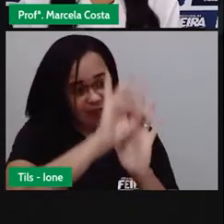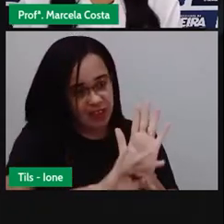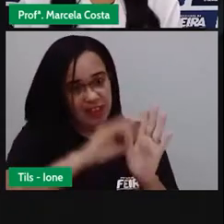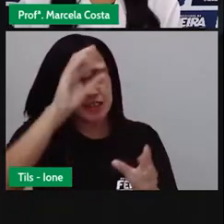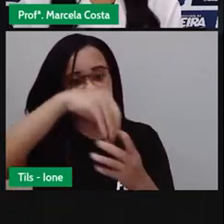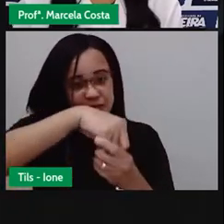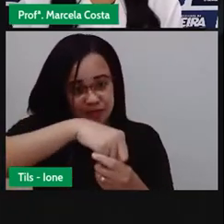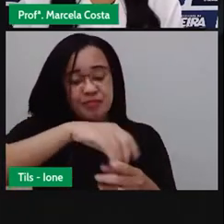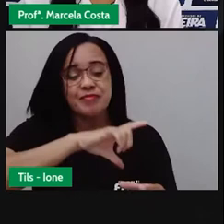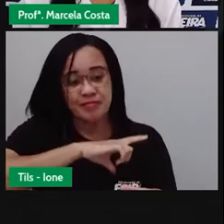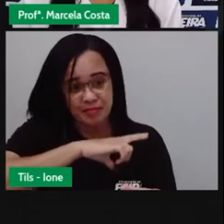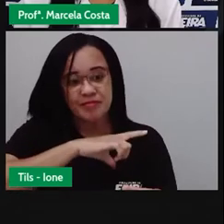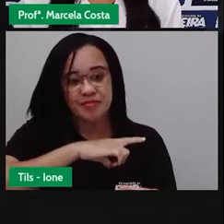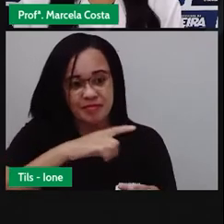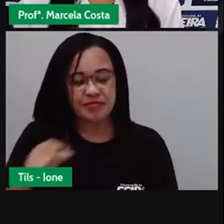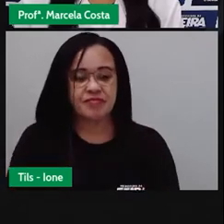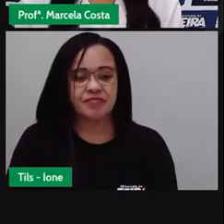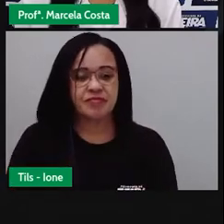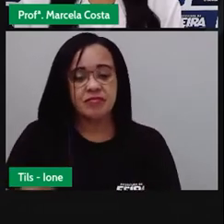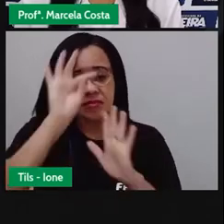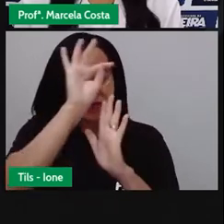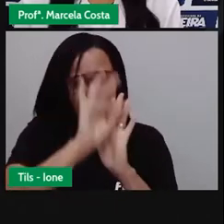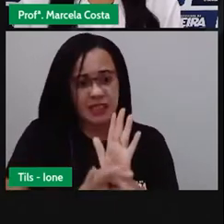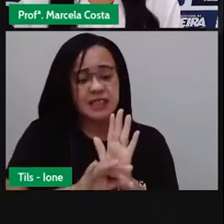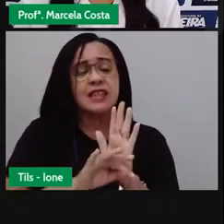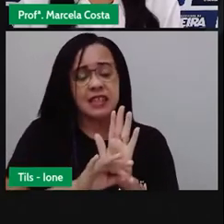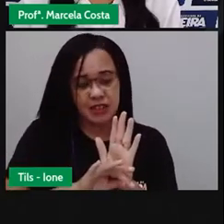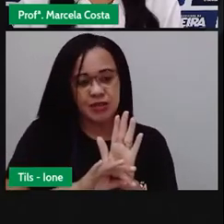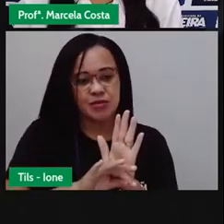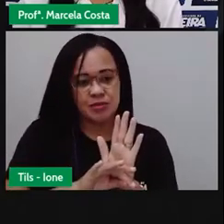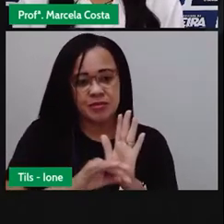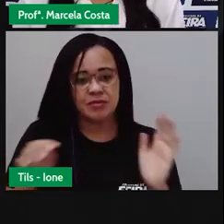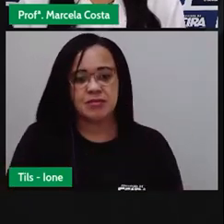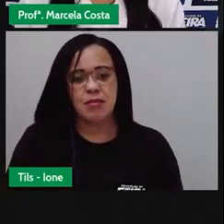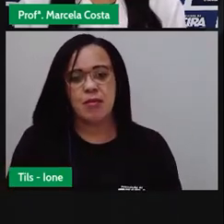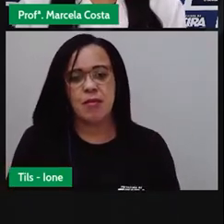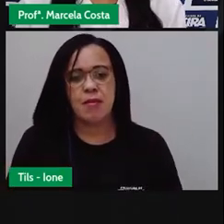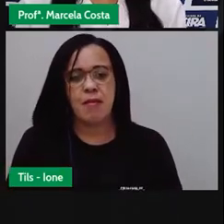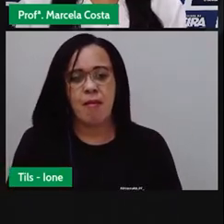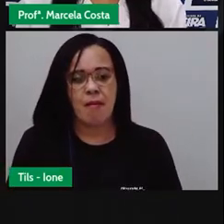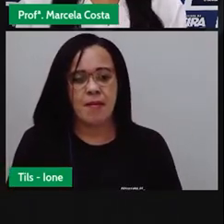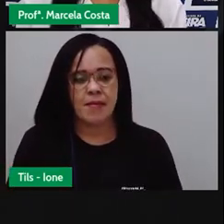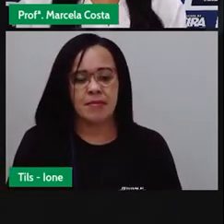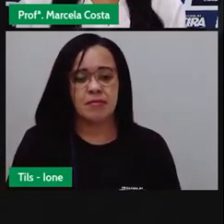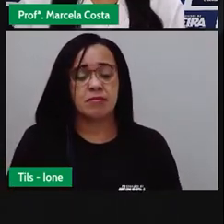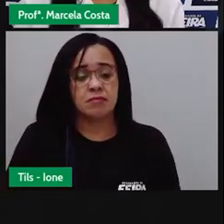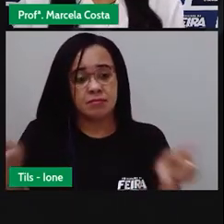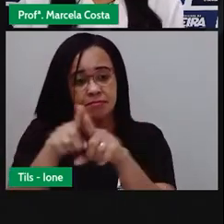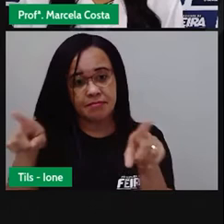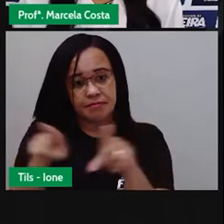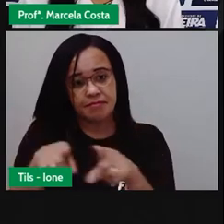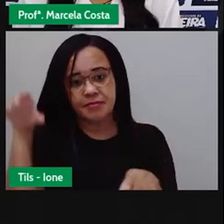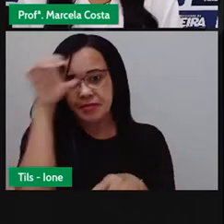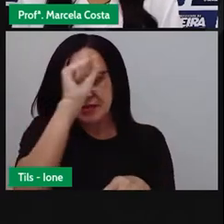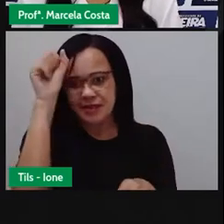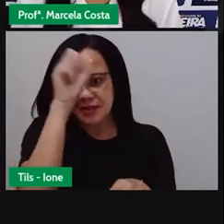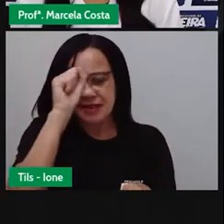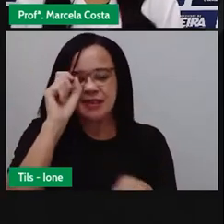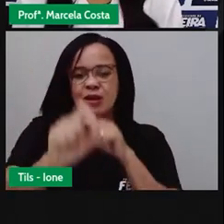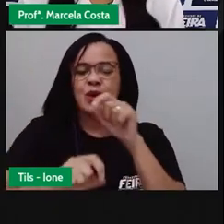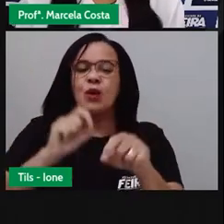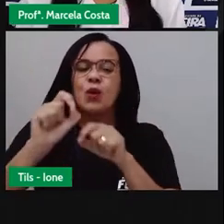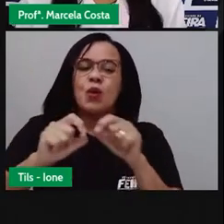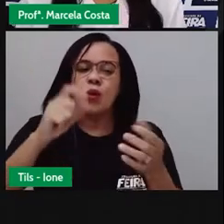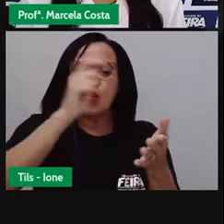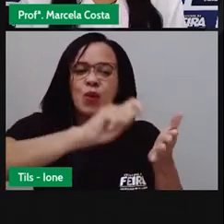desse texto cotidiano. Você também vai aprender a escrever